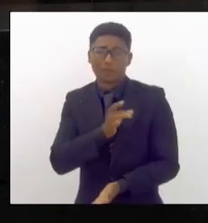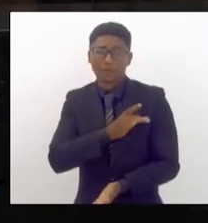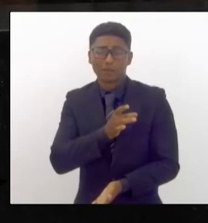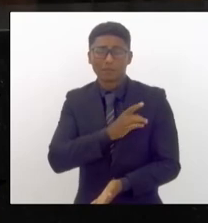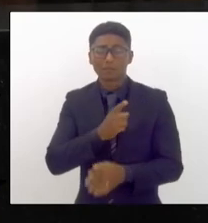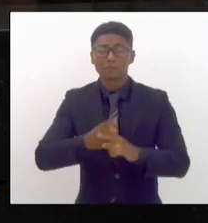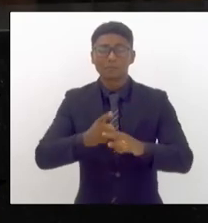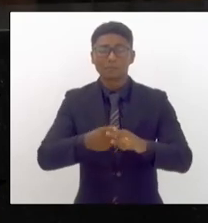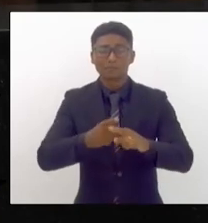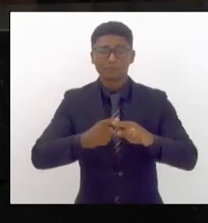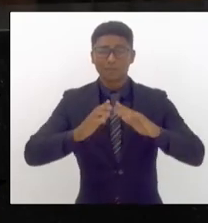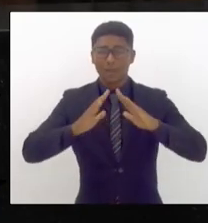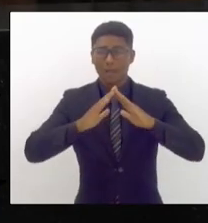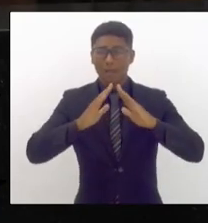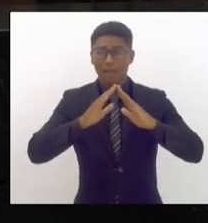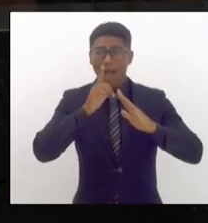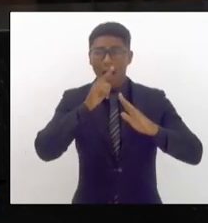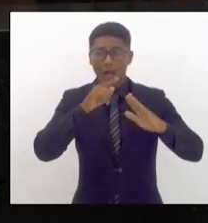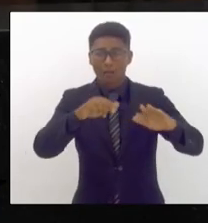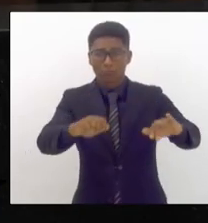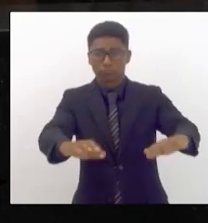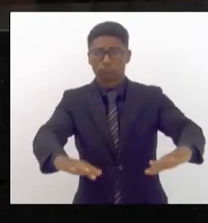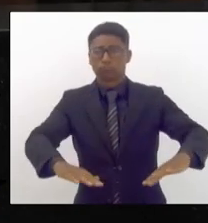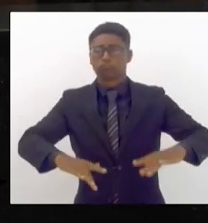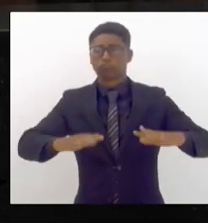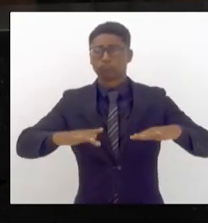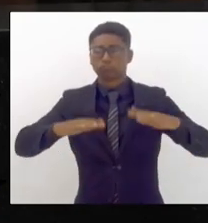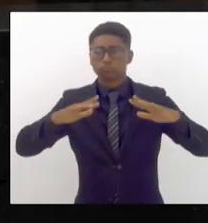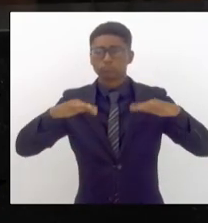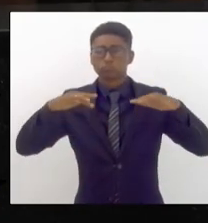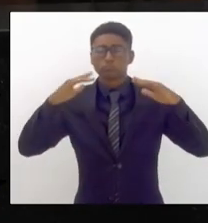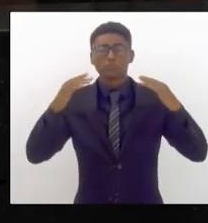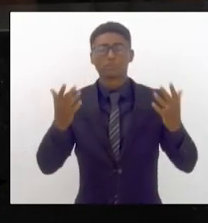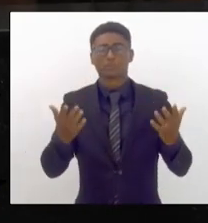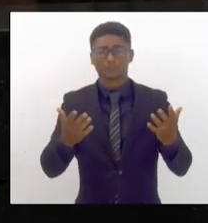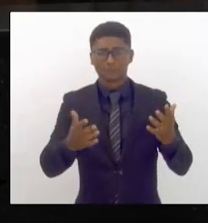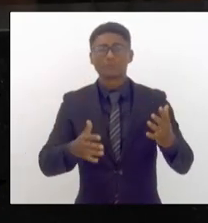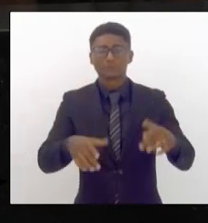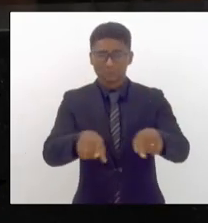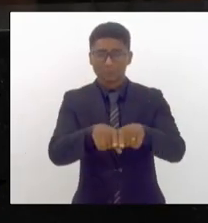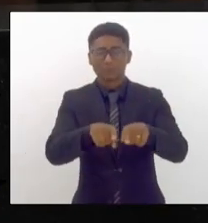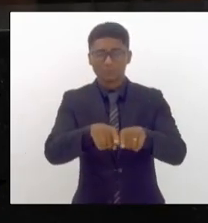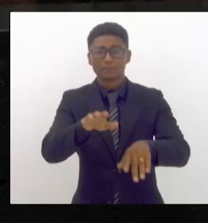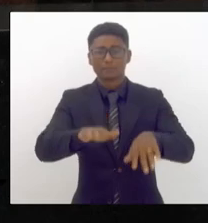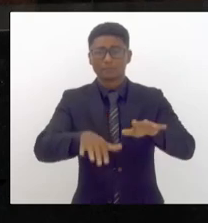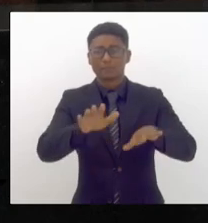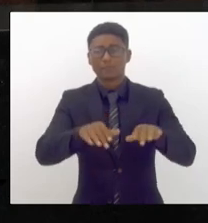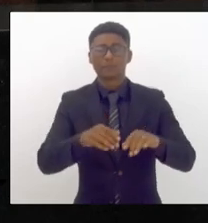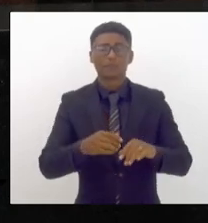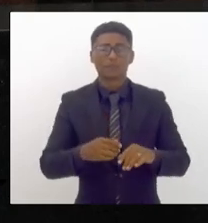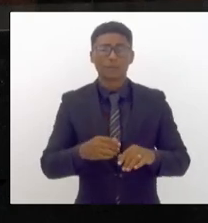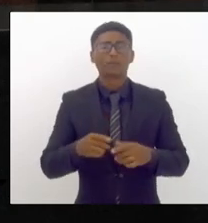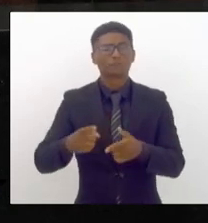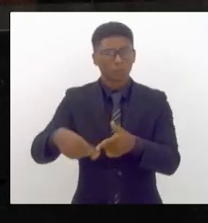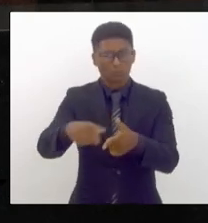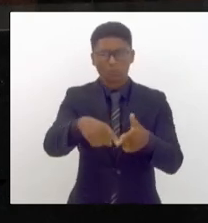casas invadidas pelas águas muitas vezes com problemas não só